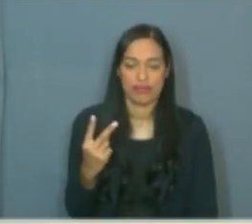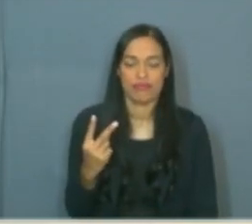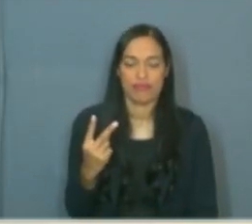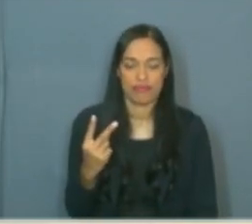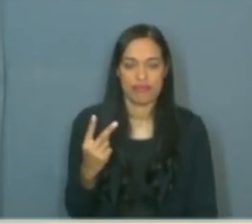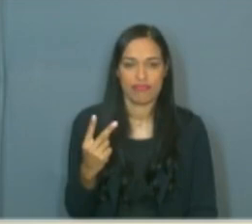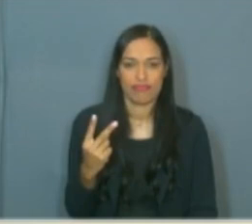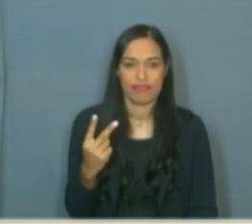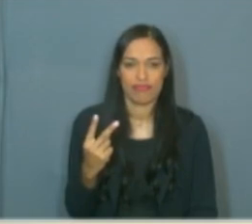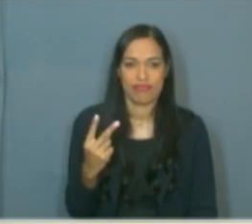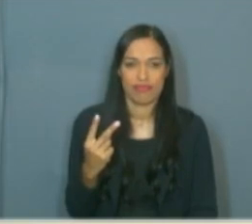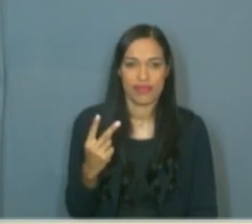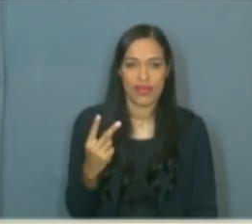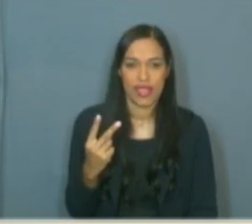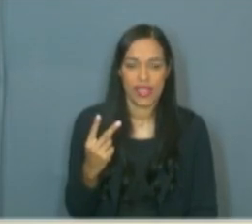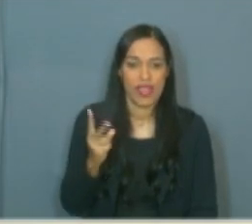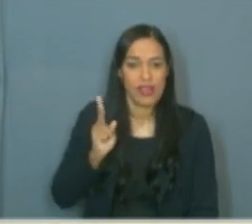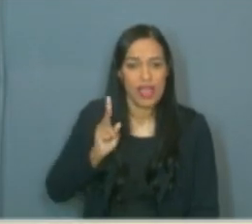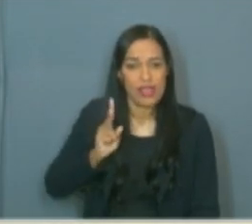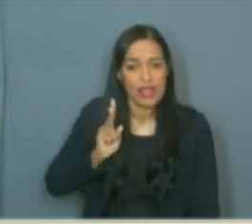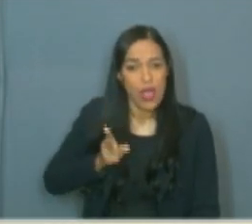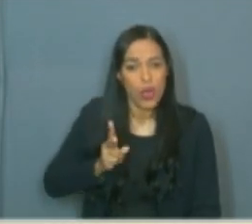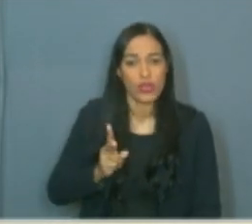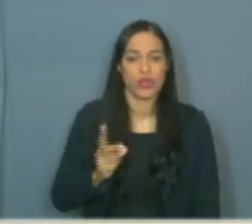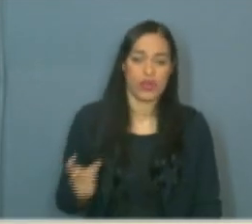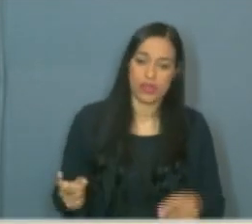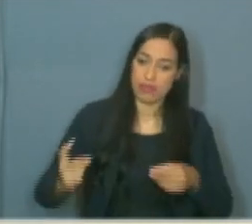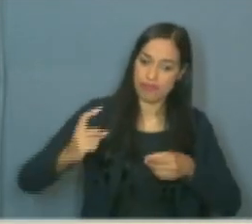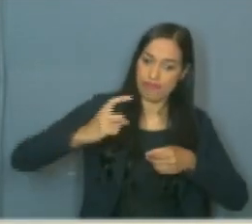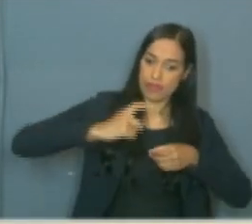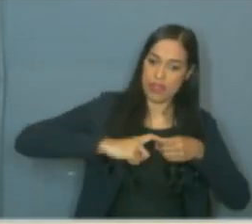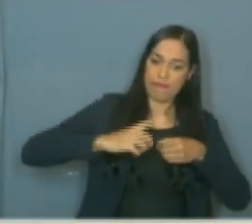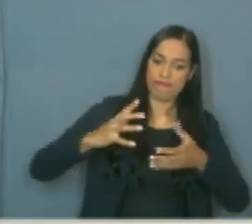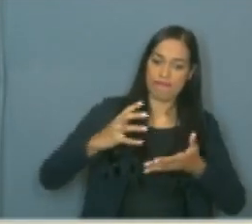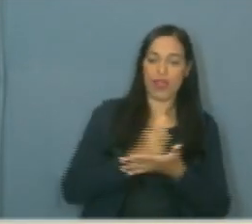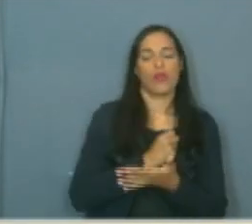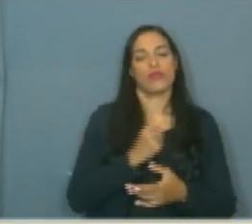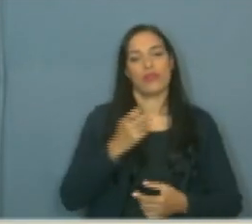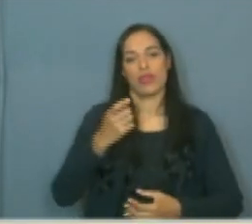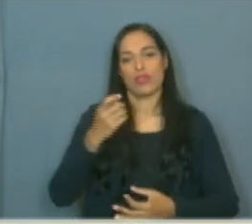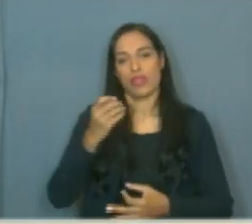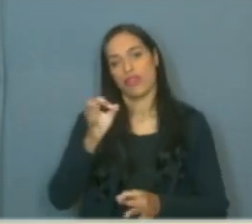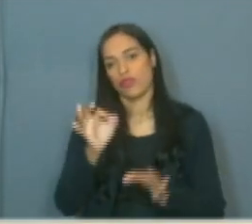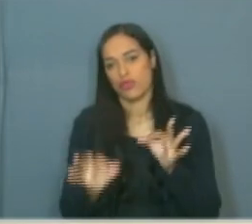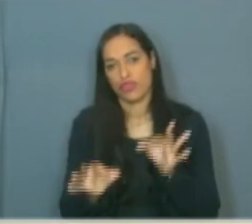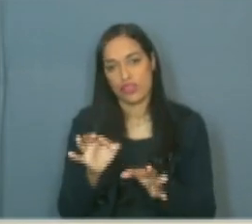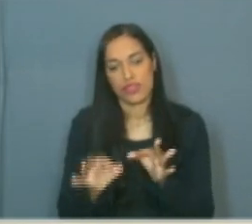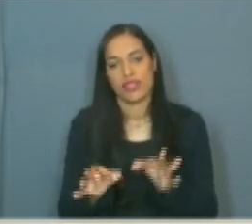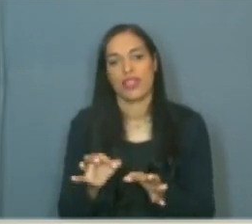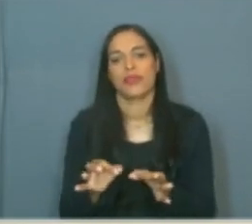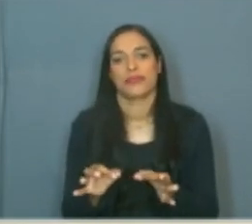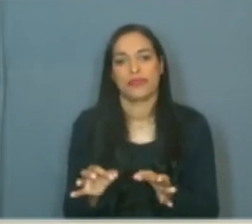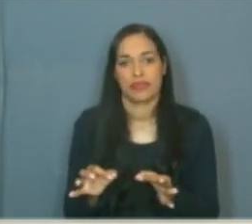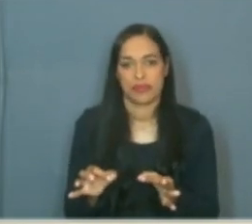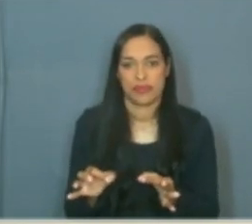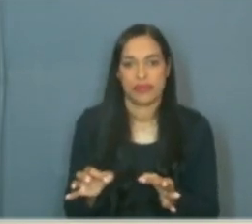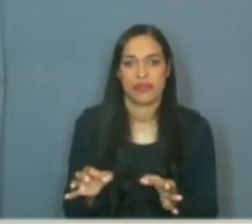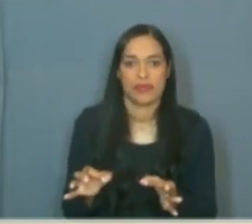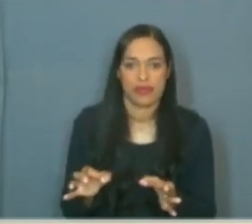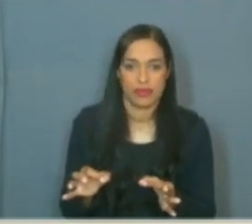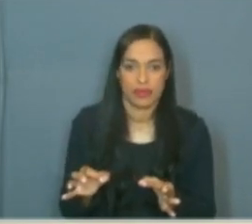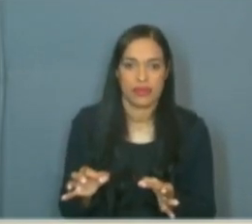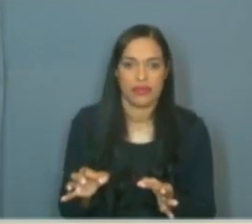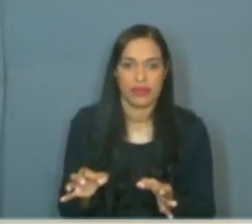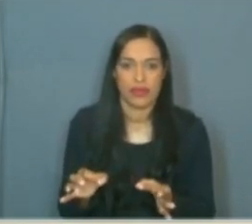possa retomar a justiça no nosso país. Não é possível prosseguir sem a condenação dos